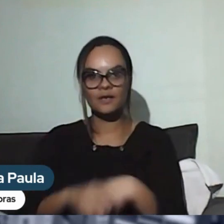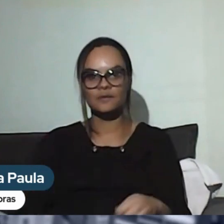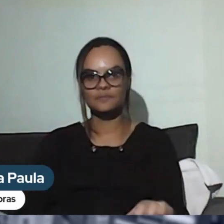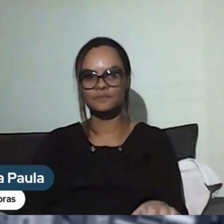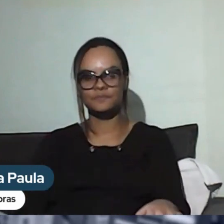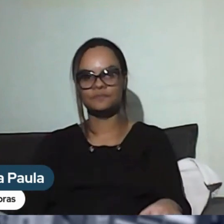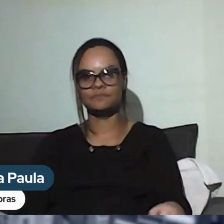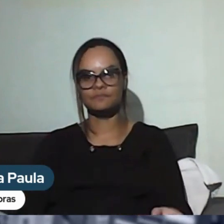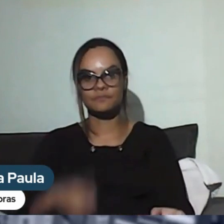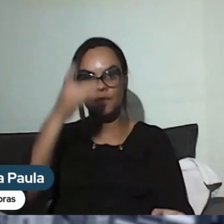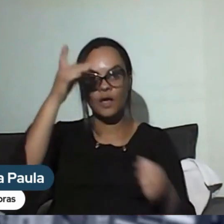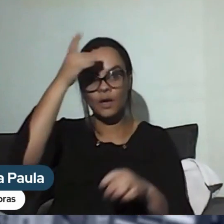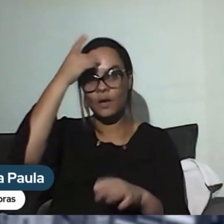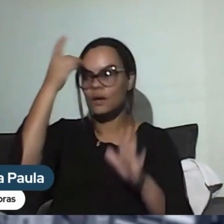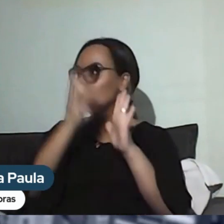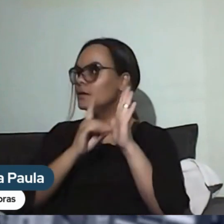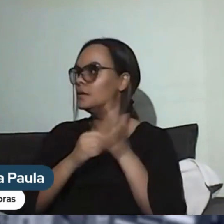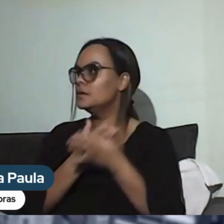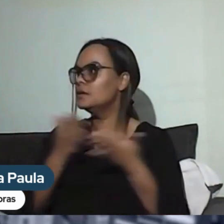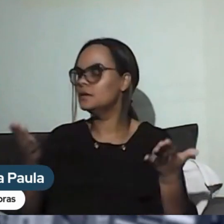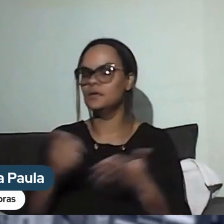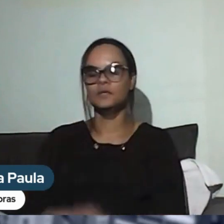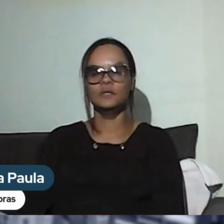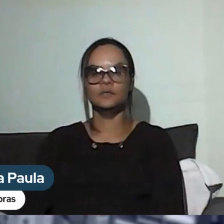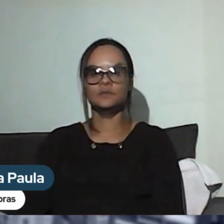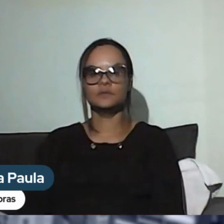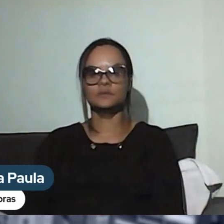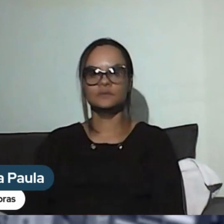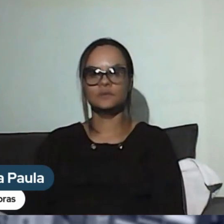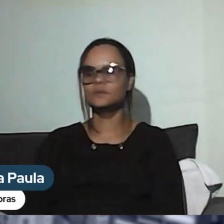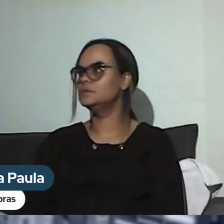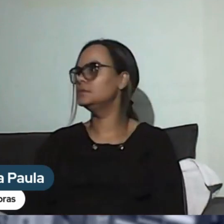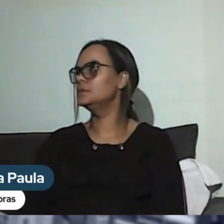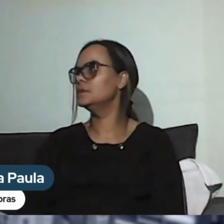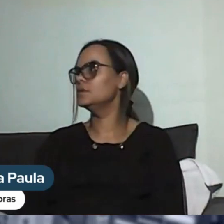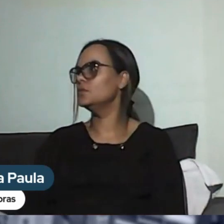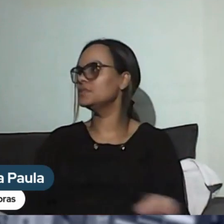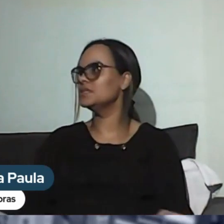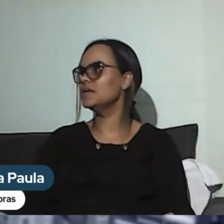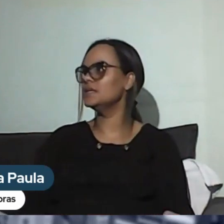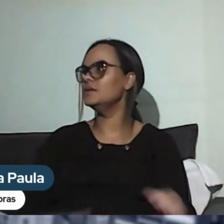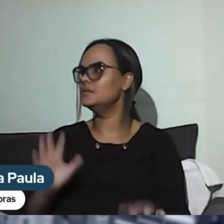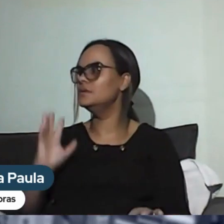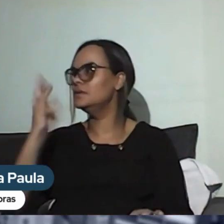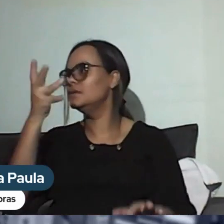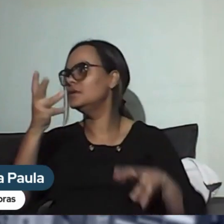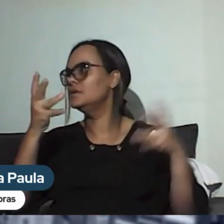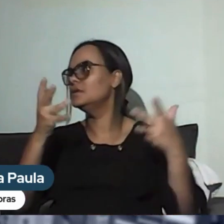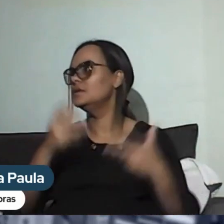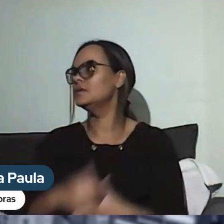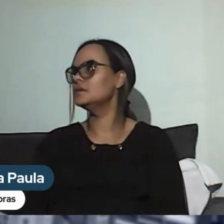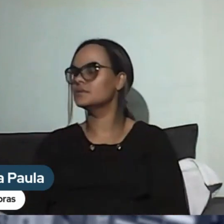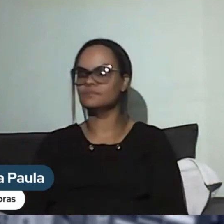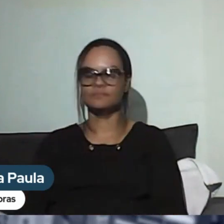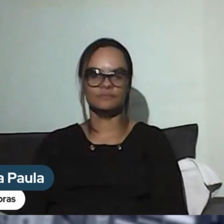Diário IPCD sempre à disposição de vocês, que vocês estiverem para divulgar campanhas, eventos, bingo, feijoada,